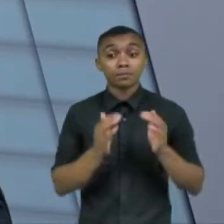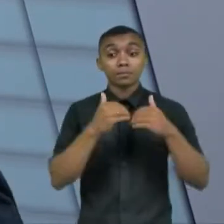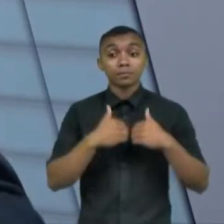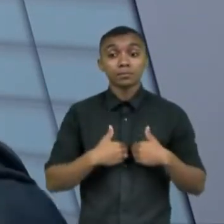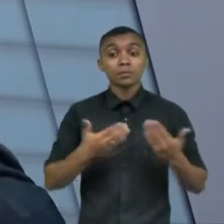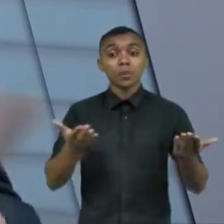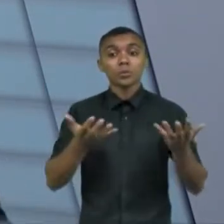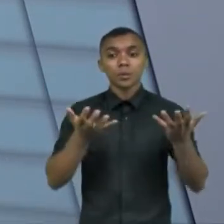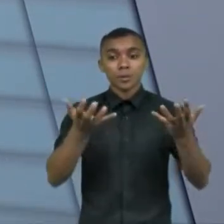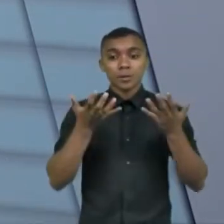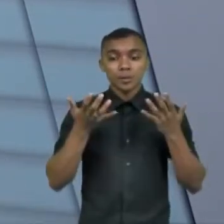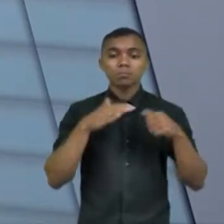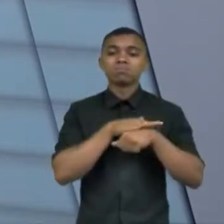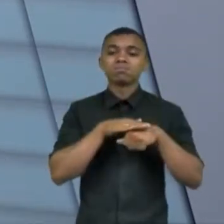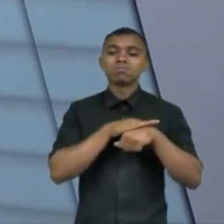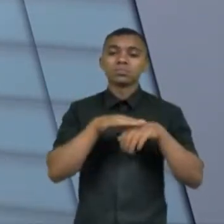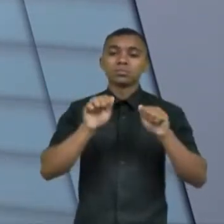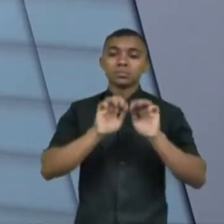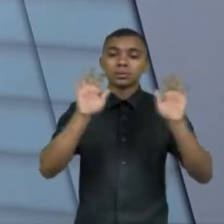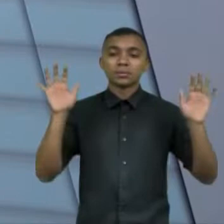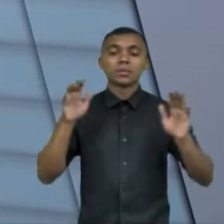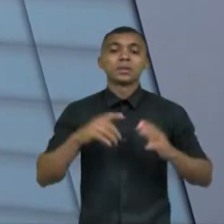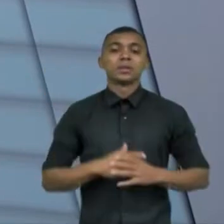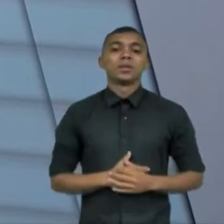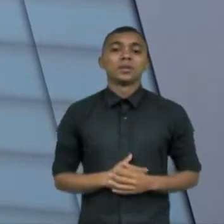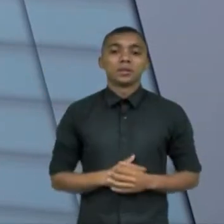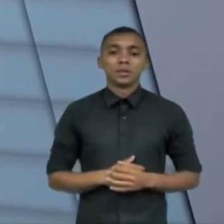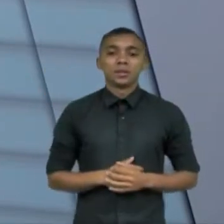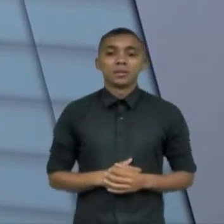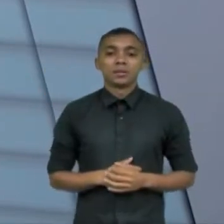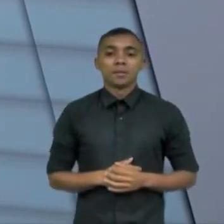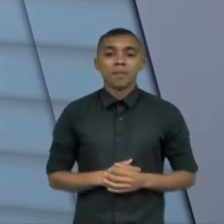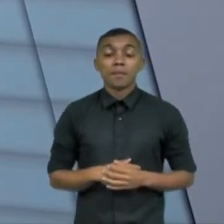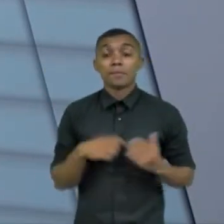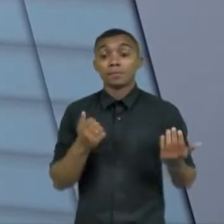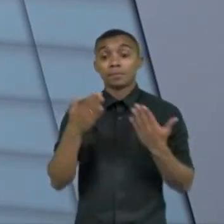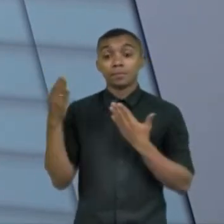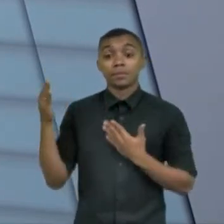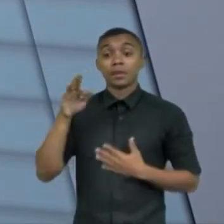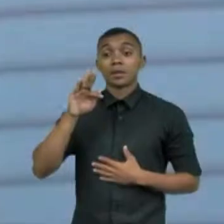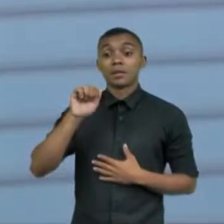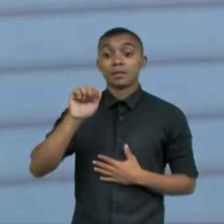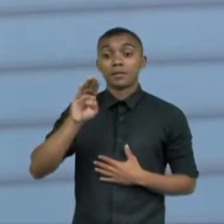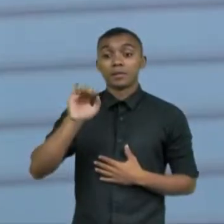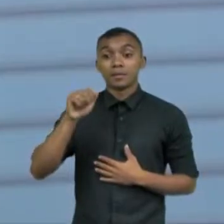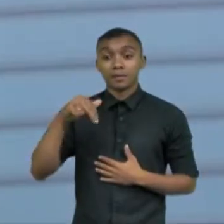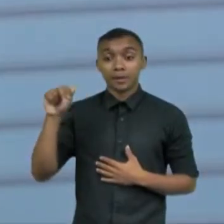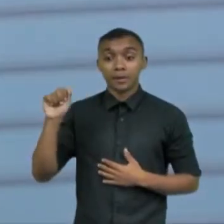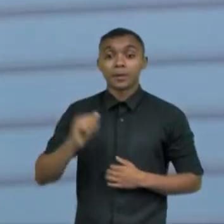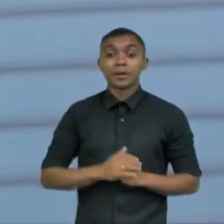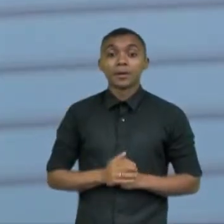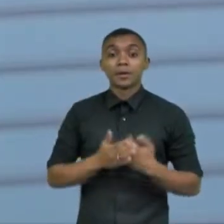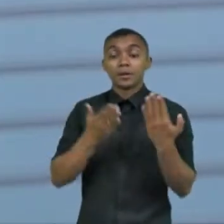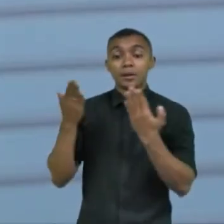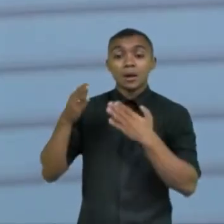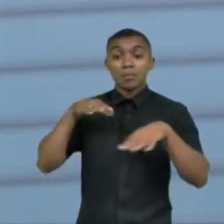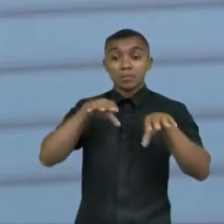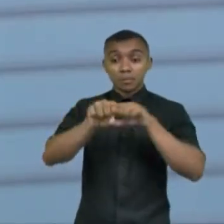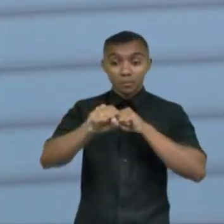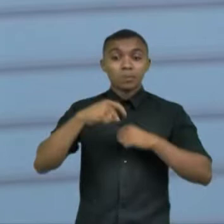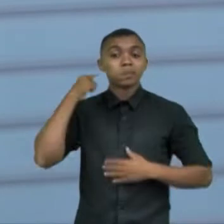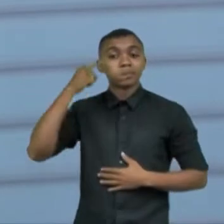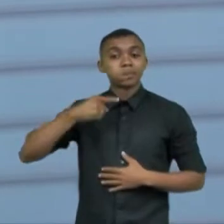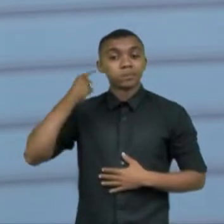resolveu difundir essa informação isso é uma coisa muito interessante Doutora Fabiana Fará, está aqui comigo ela é advogada, como eu disse